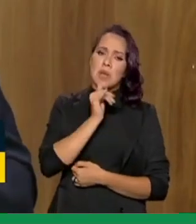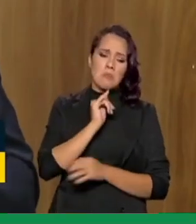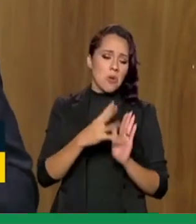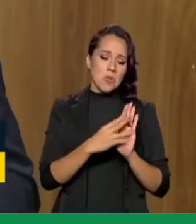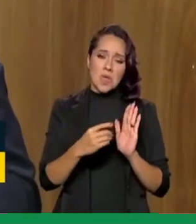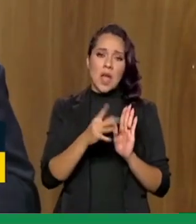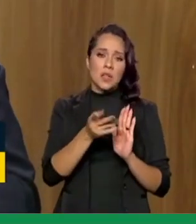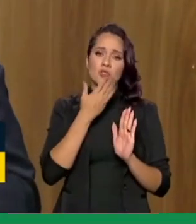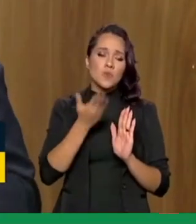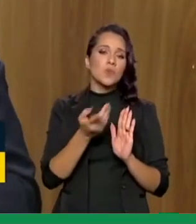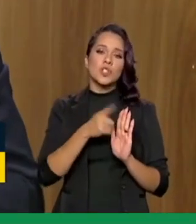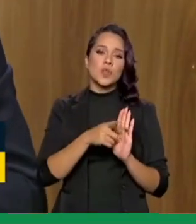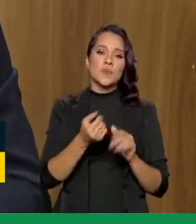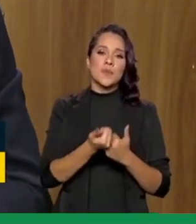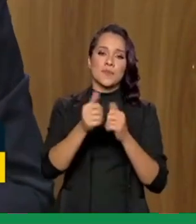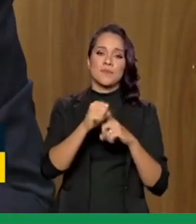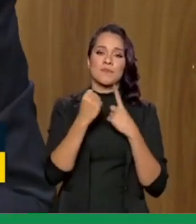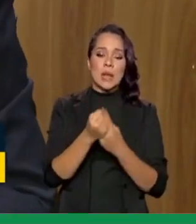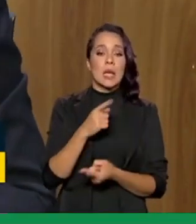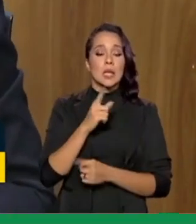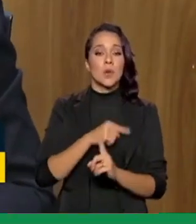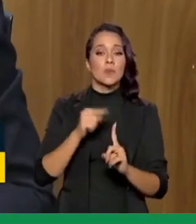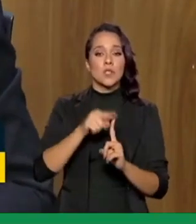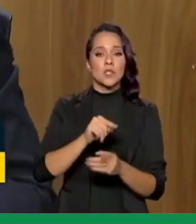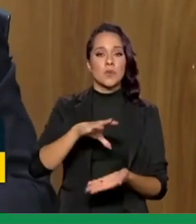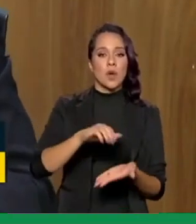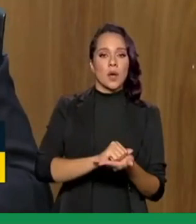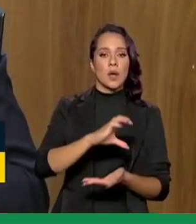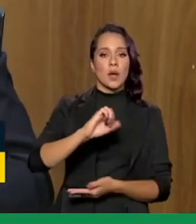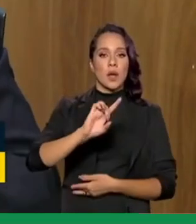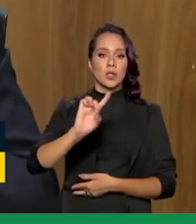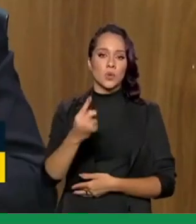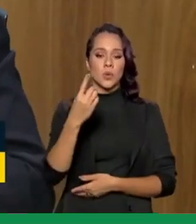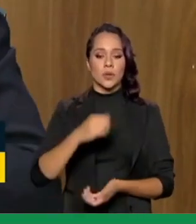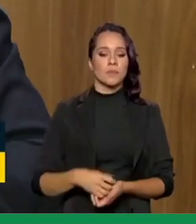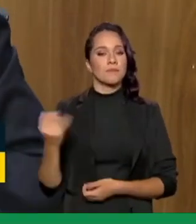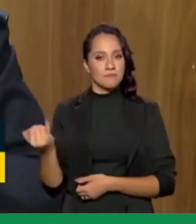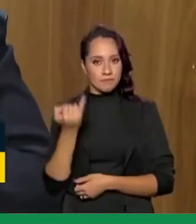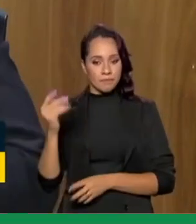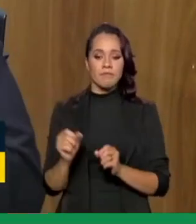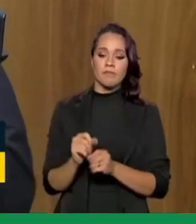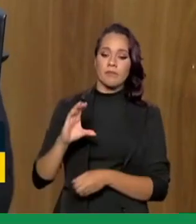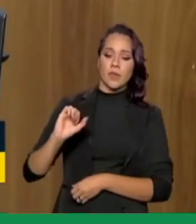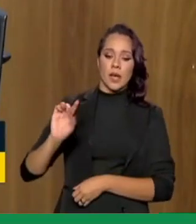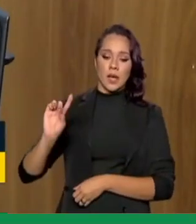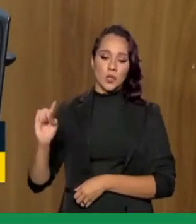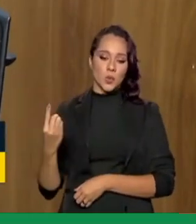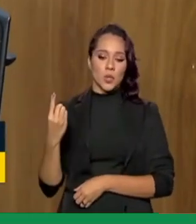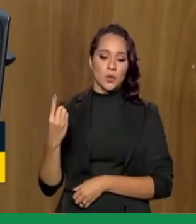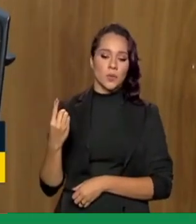de benefícios sociais que tem como fonte o nosso cadastro único então é importante fazer o cadastramento